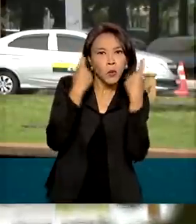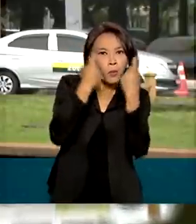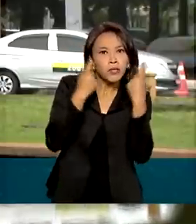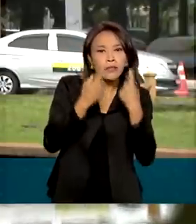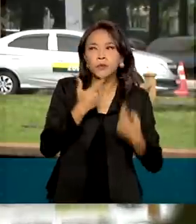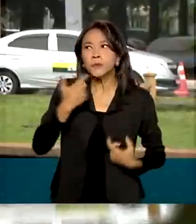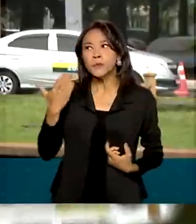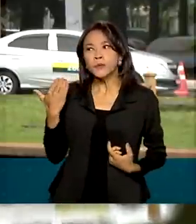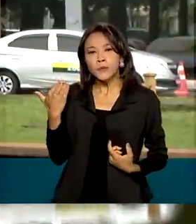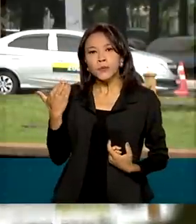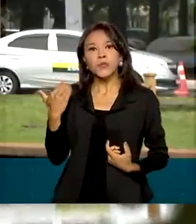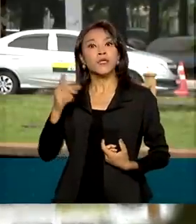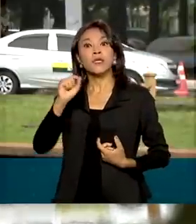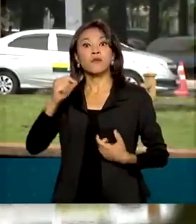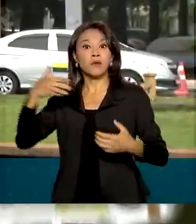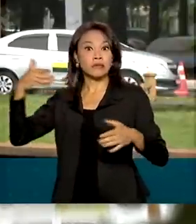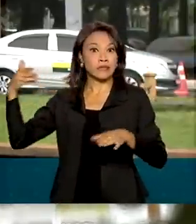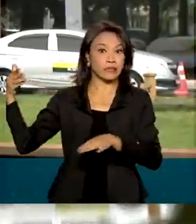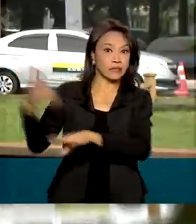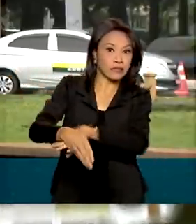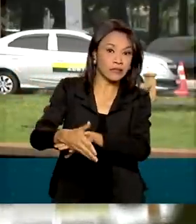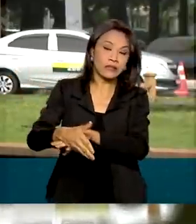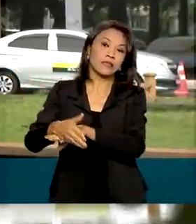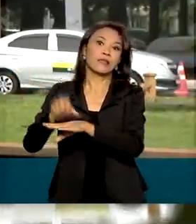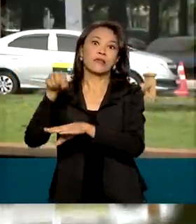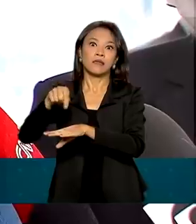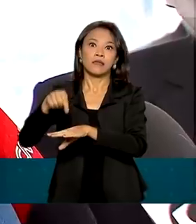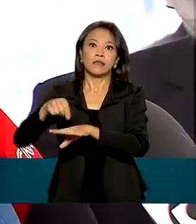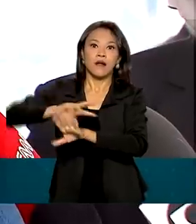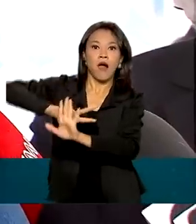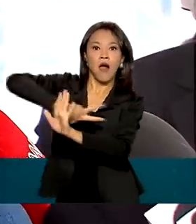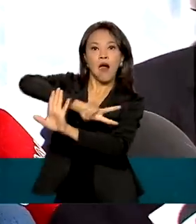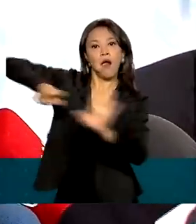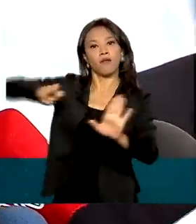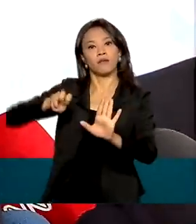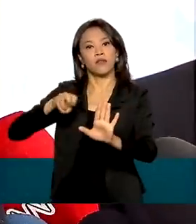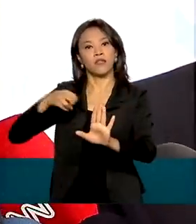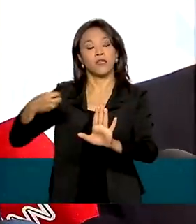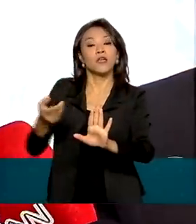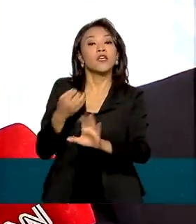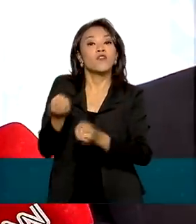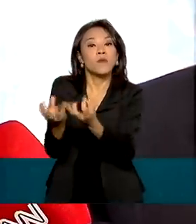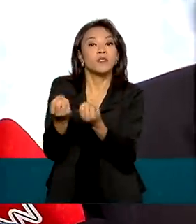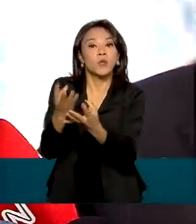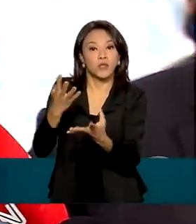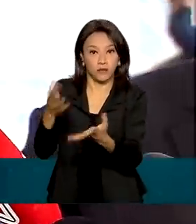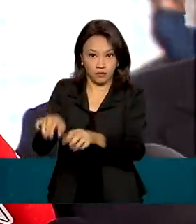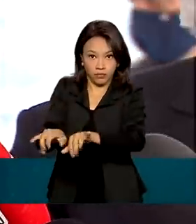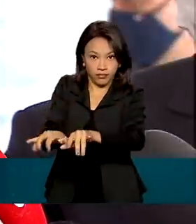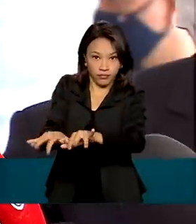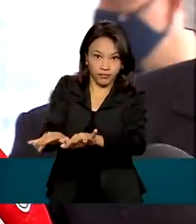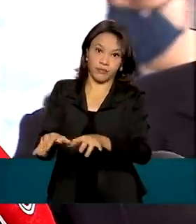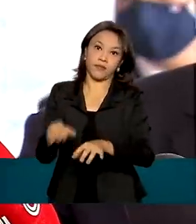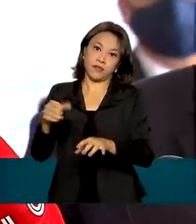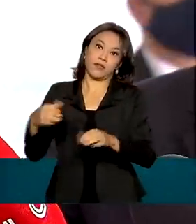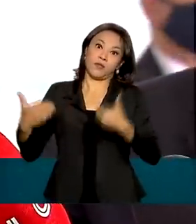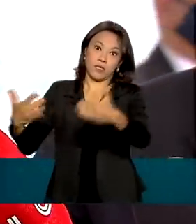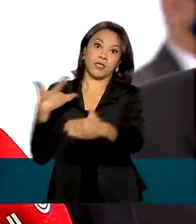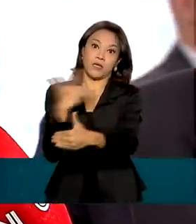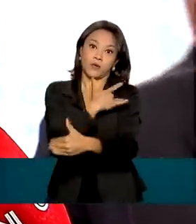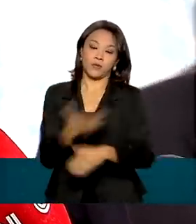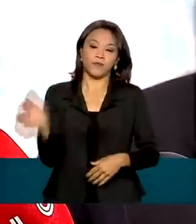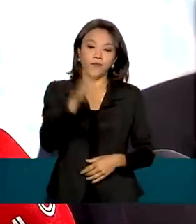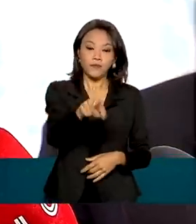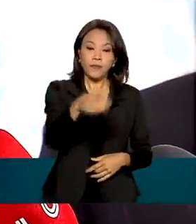recente ataque de hackers aos dados do Ministério. Uma coisa é uma ação de criminosos que dificultaram